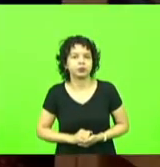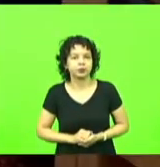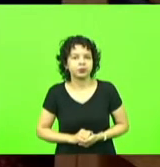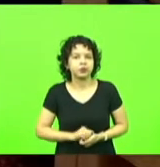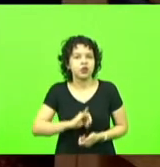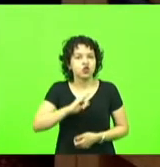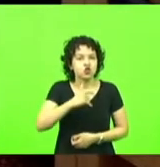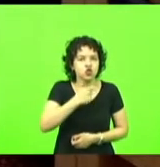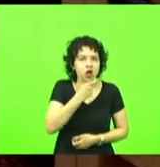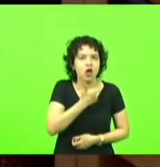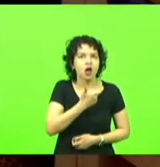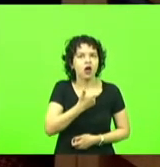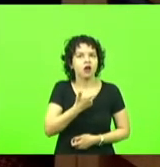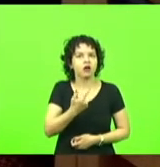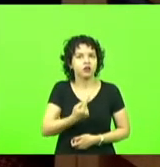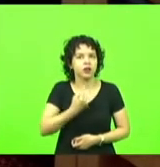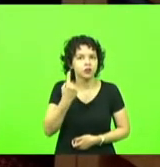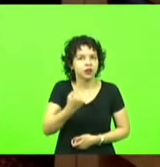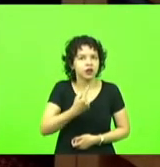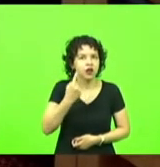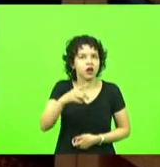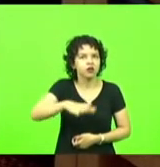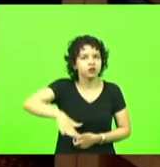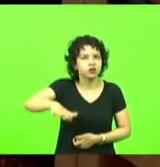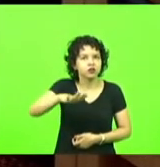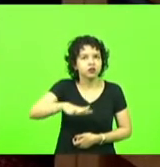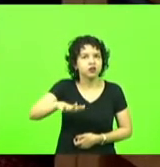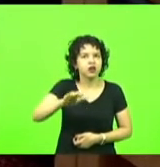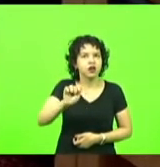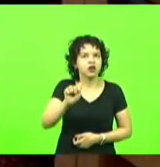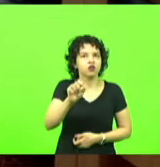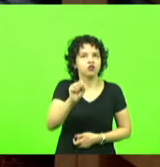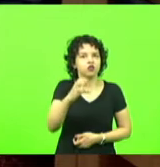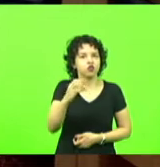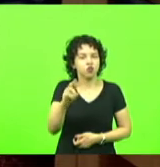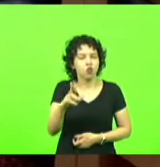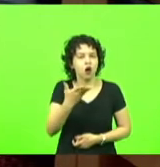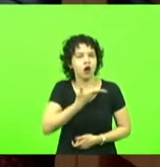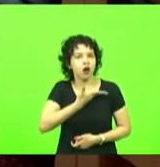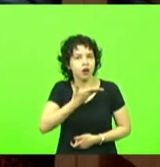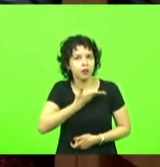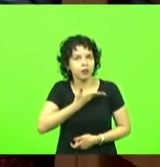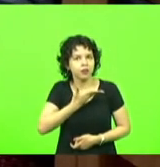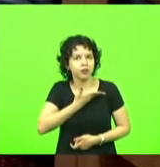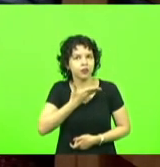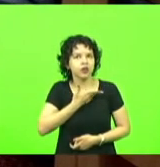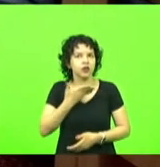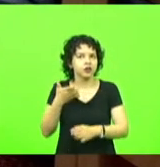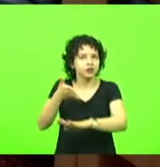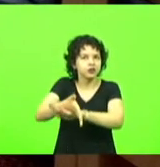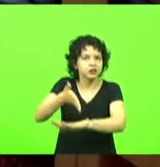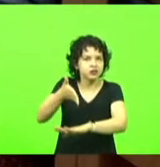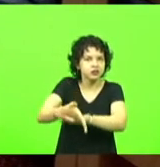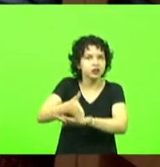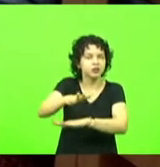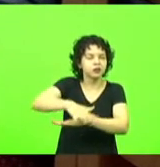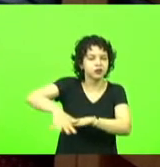Gerri que é um deputado de Ascurra nosso amigo sempre está lá e